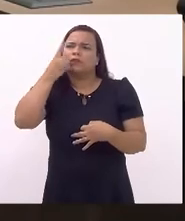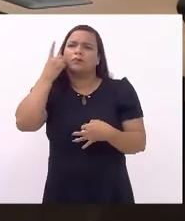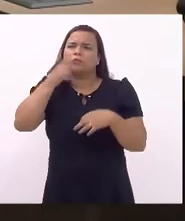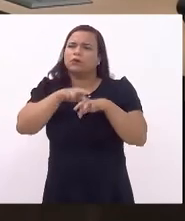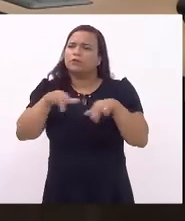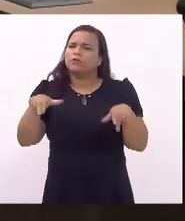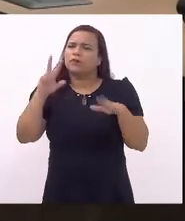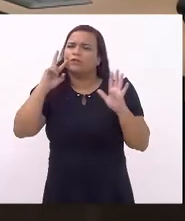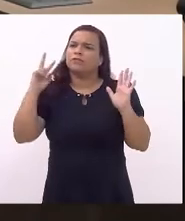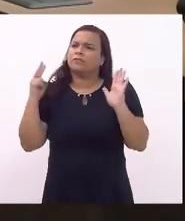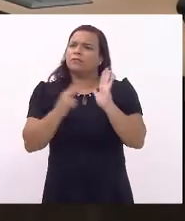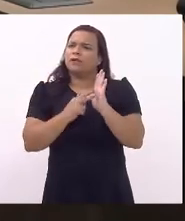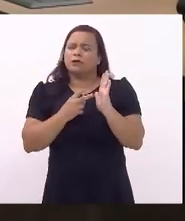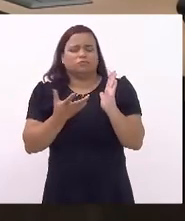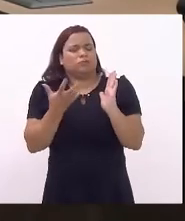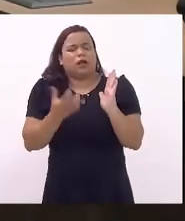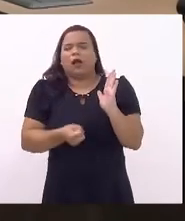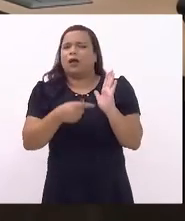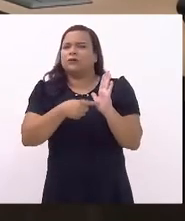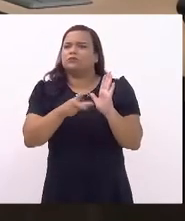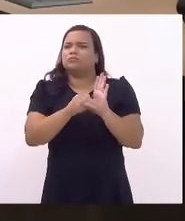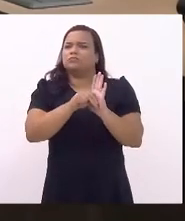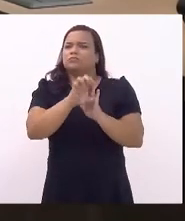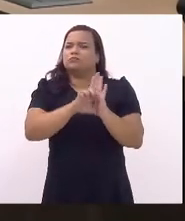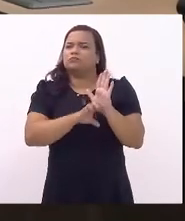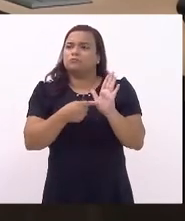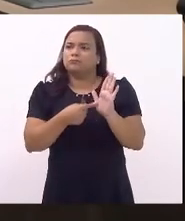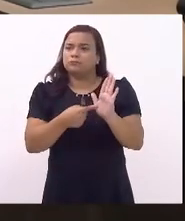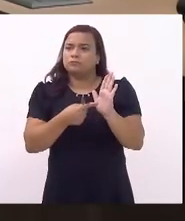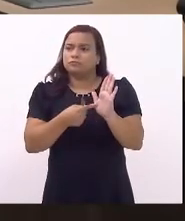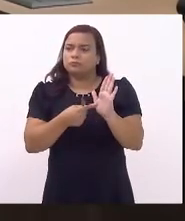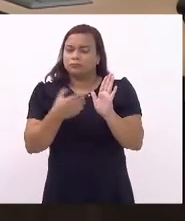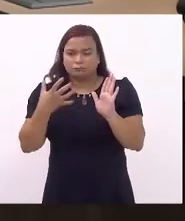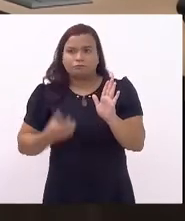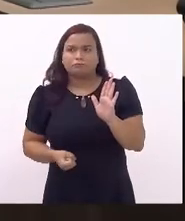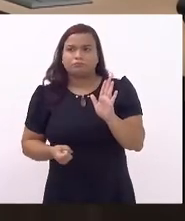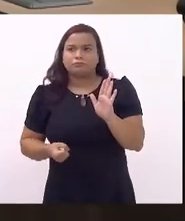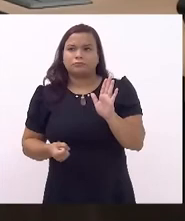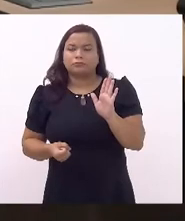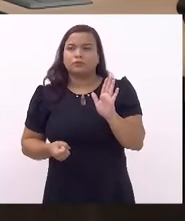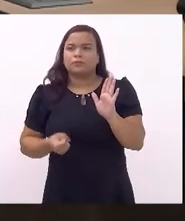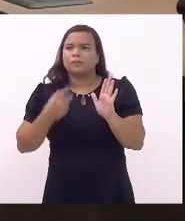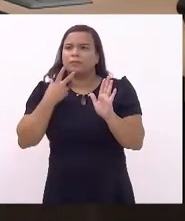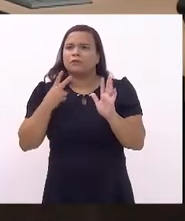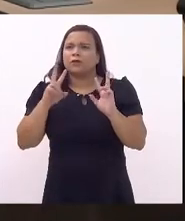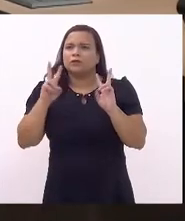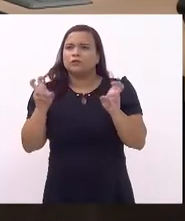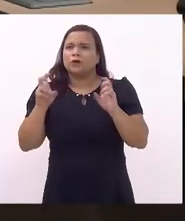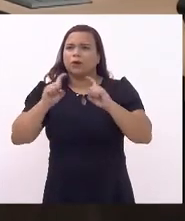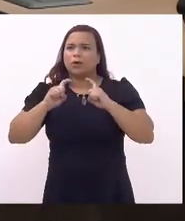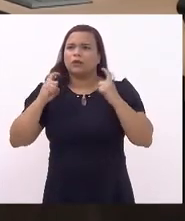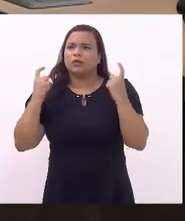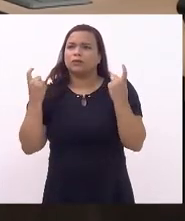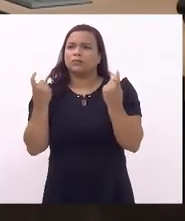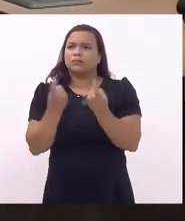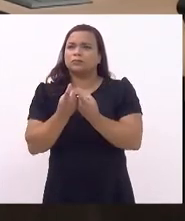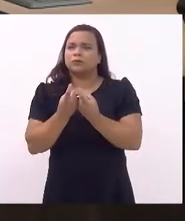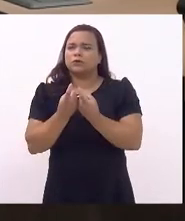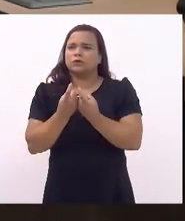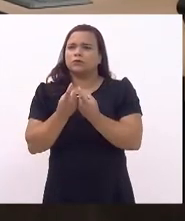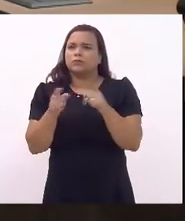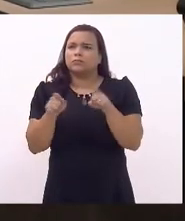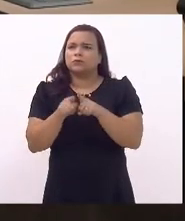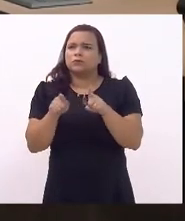acertem e façam um substitutivo considerando orientação sexual e